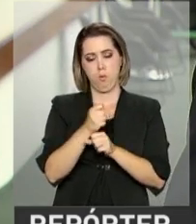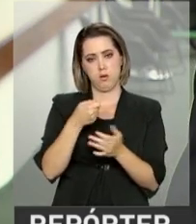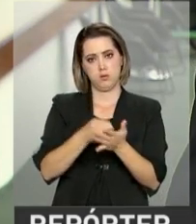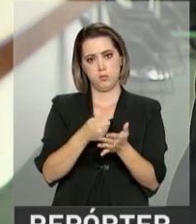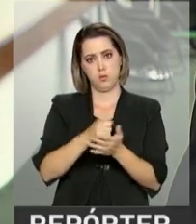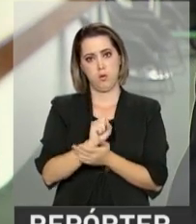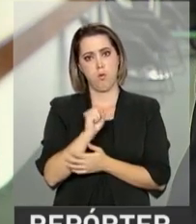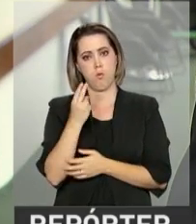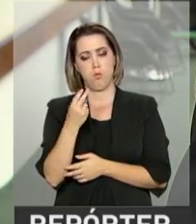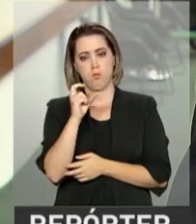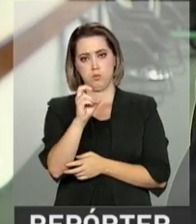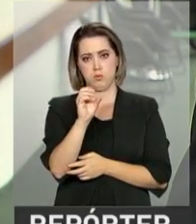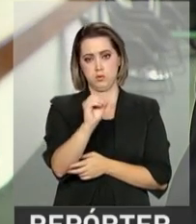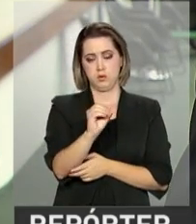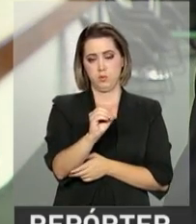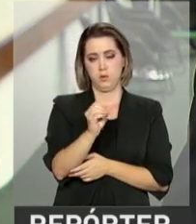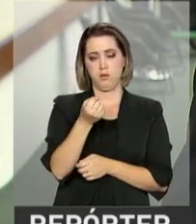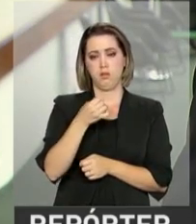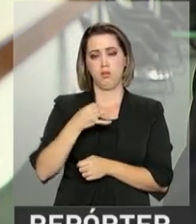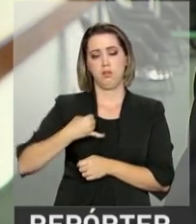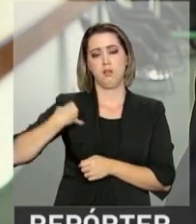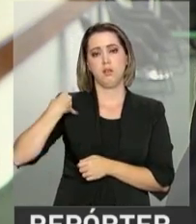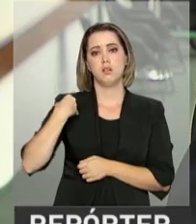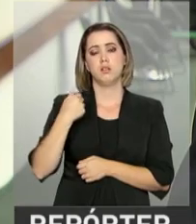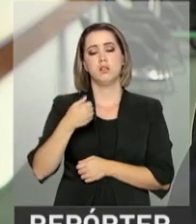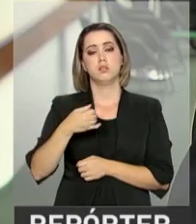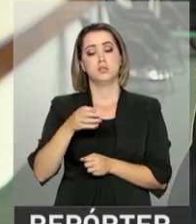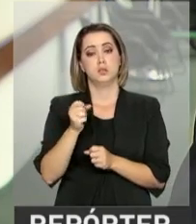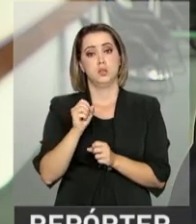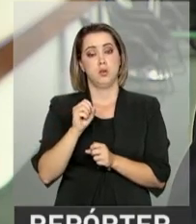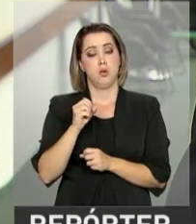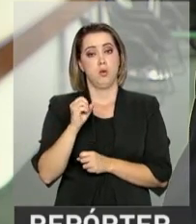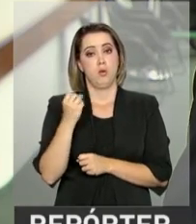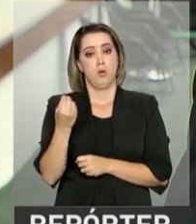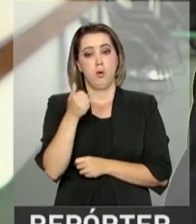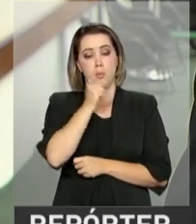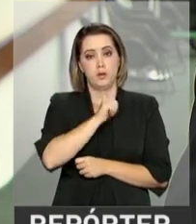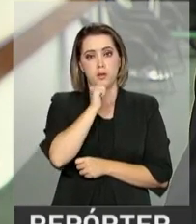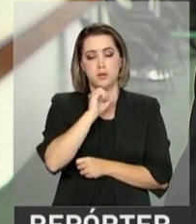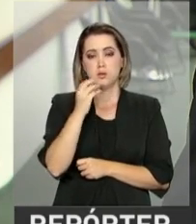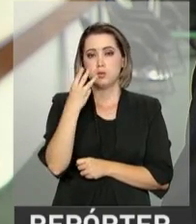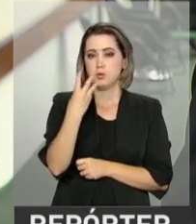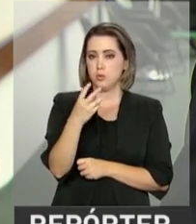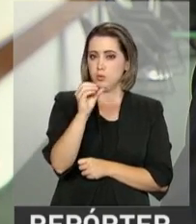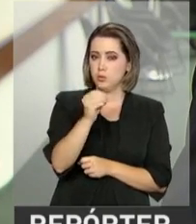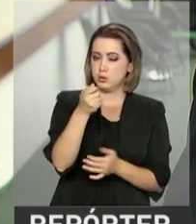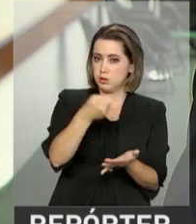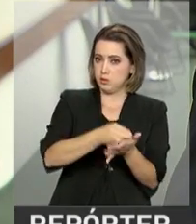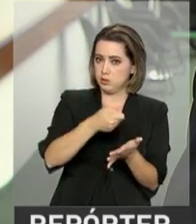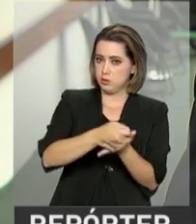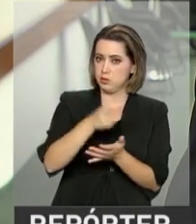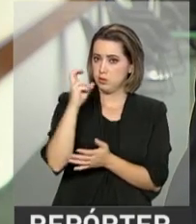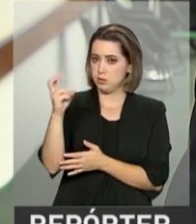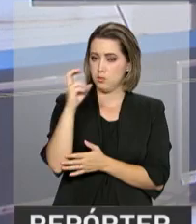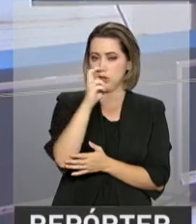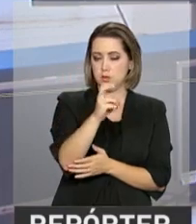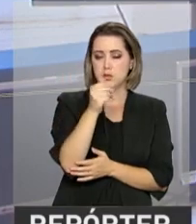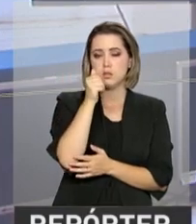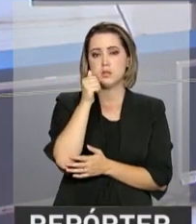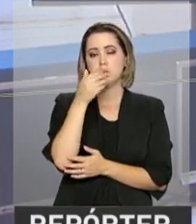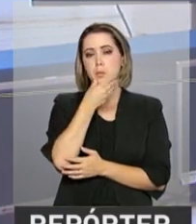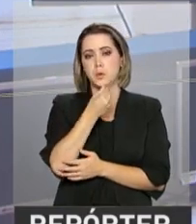50 anos de idade, no caso das mulheres, e 30 anos de contribuição e 55 anos de idade para os homens.